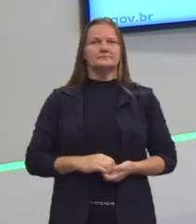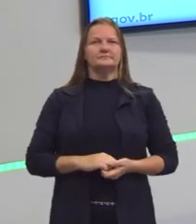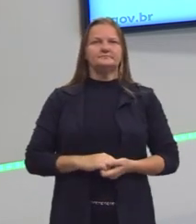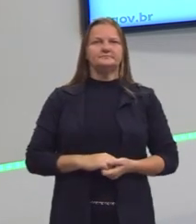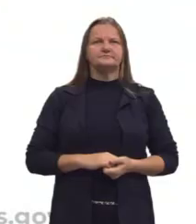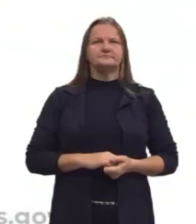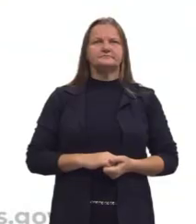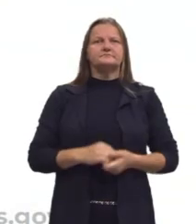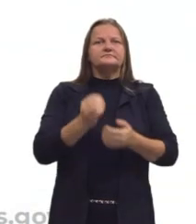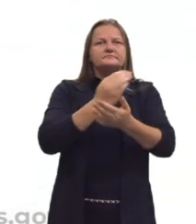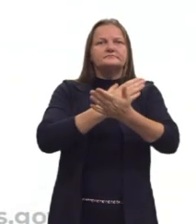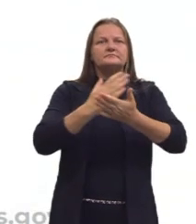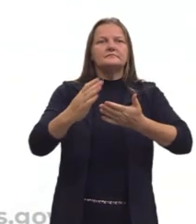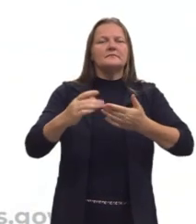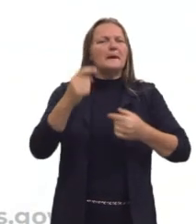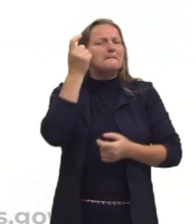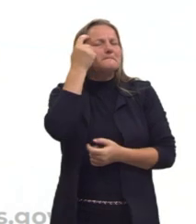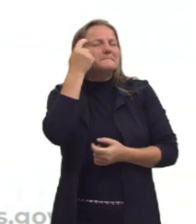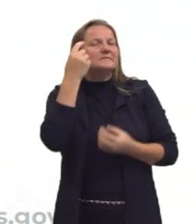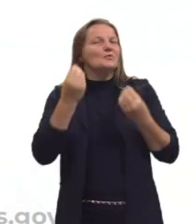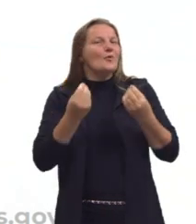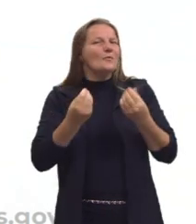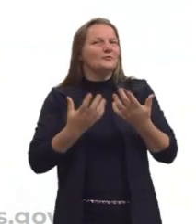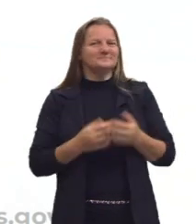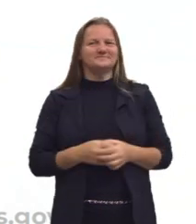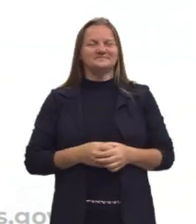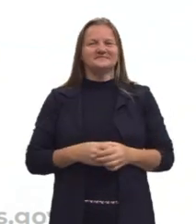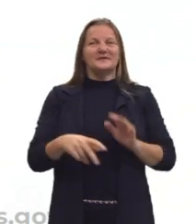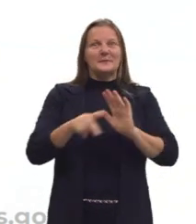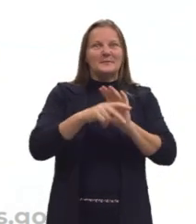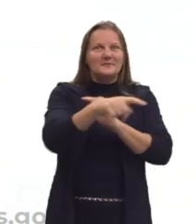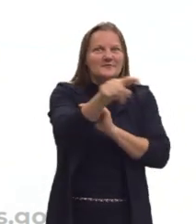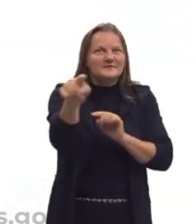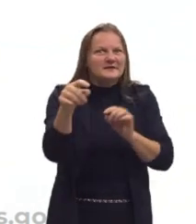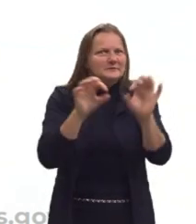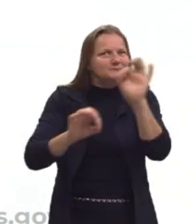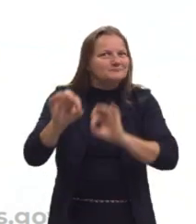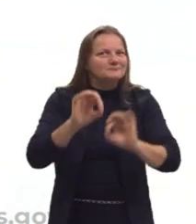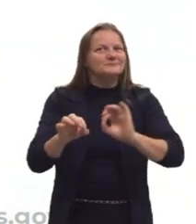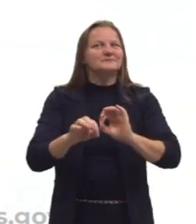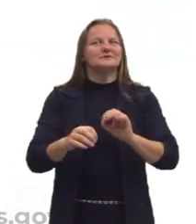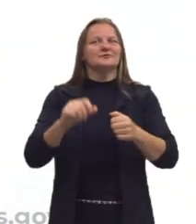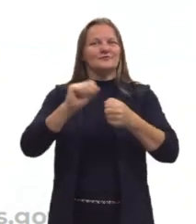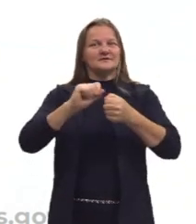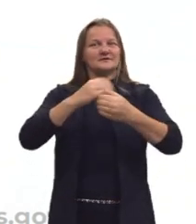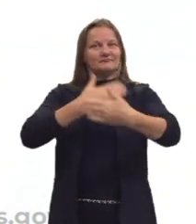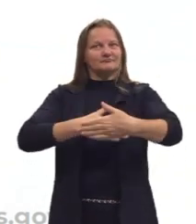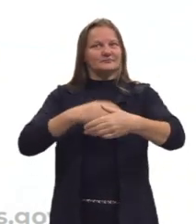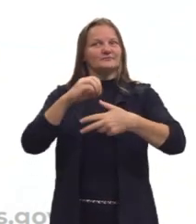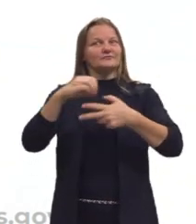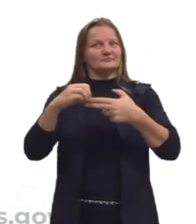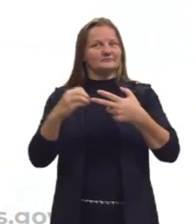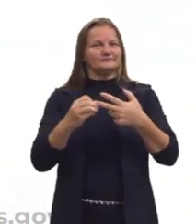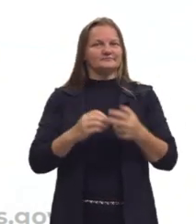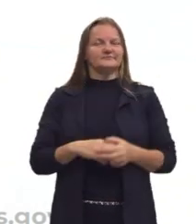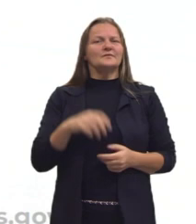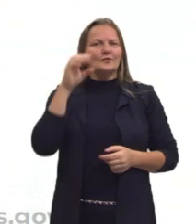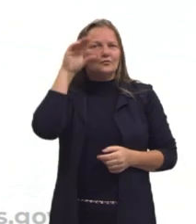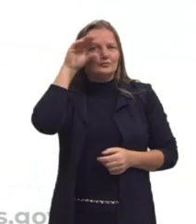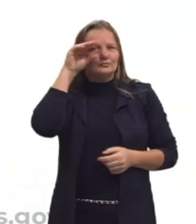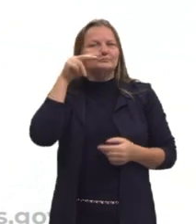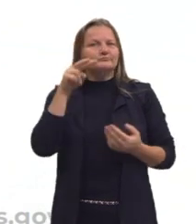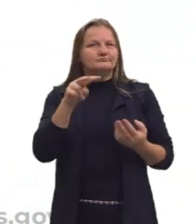Vamos começar problematizando algo que é bem próprio de você que está se preparando para o Enem. Olha só,